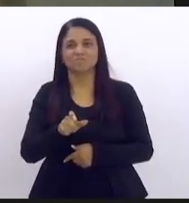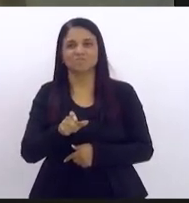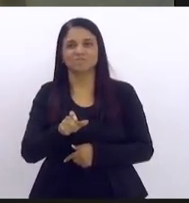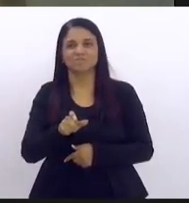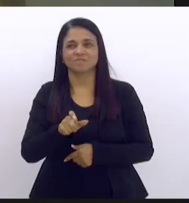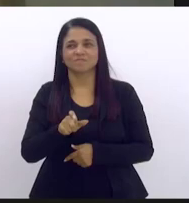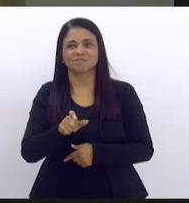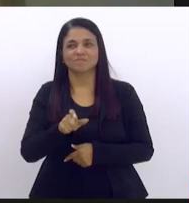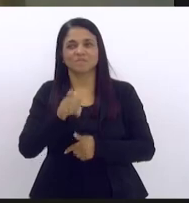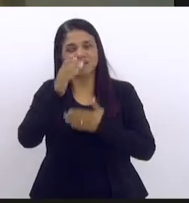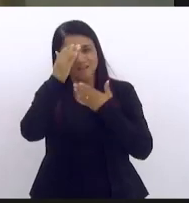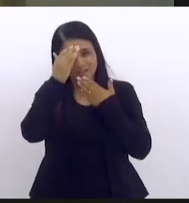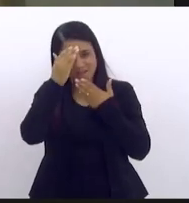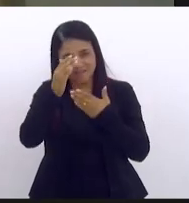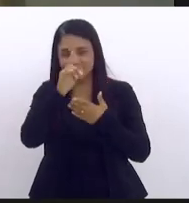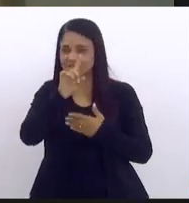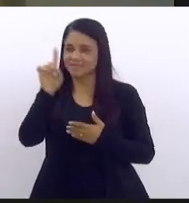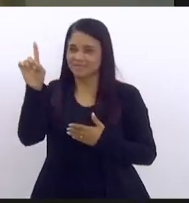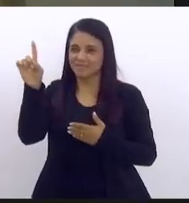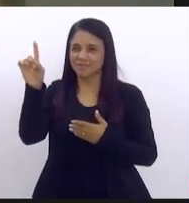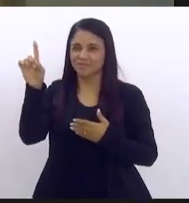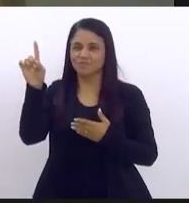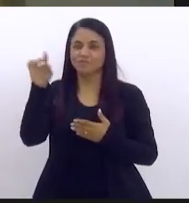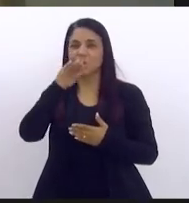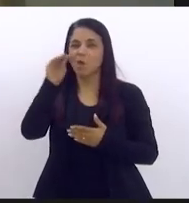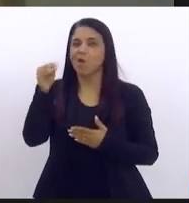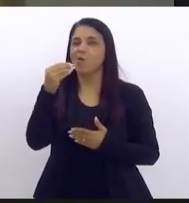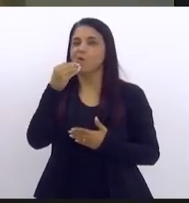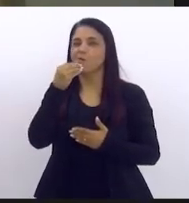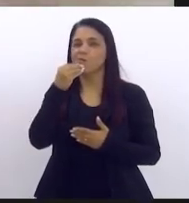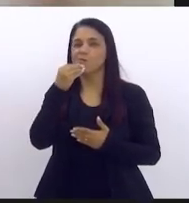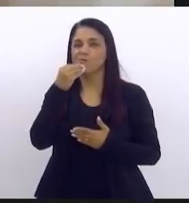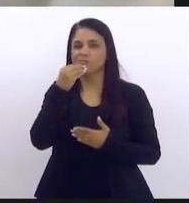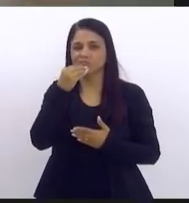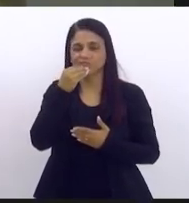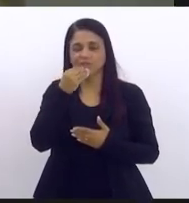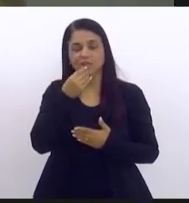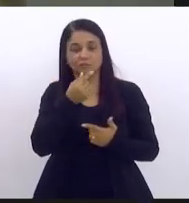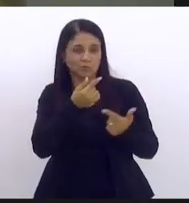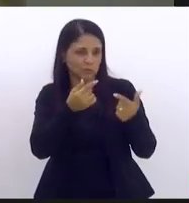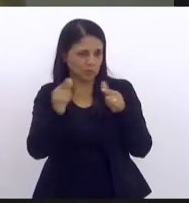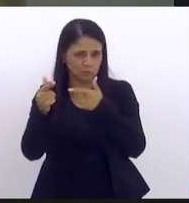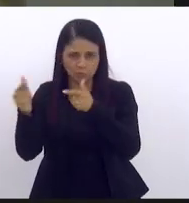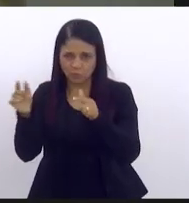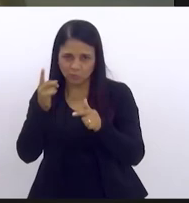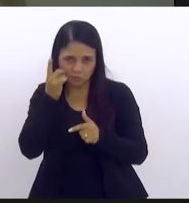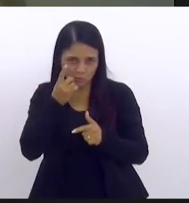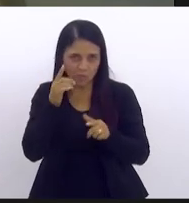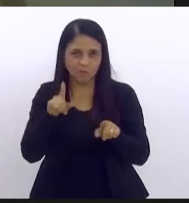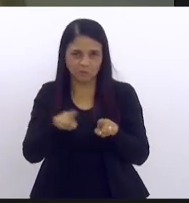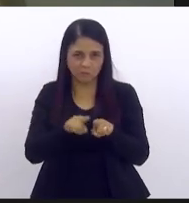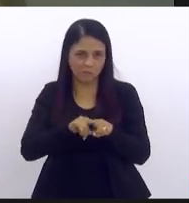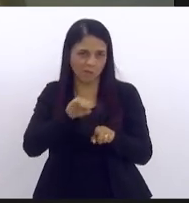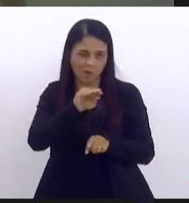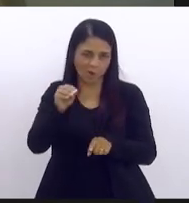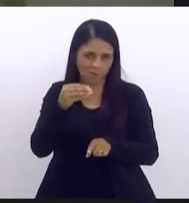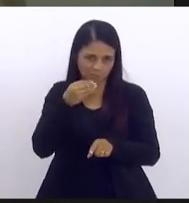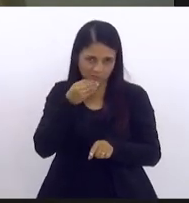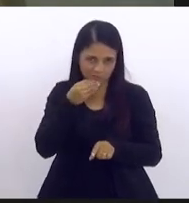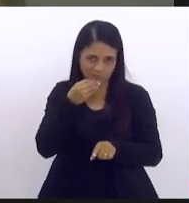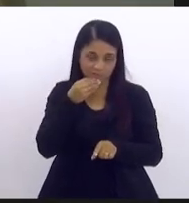agradeço muito a Deus por estar tendo a oportunidade como com os outros deputados também obviamente deputadas